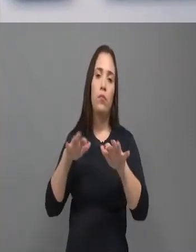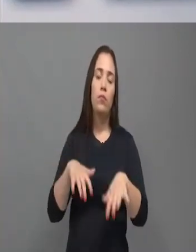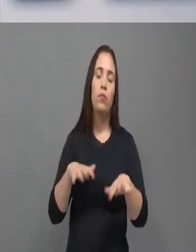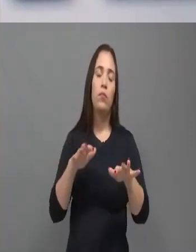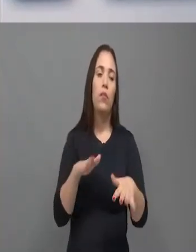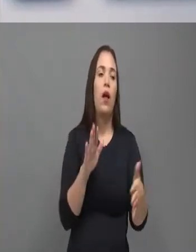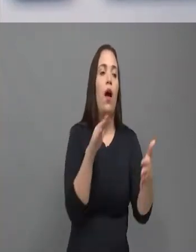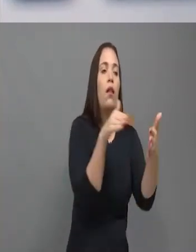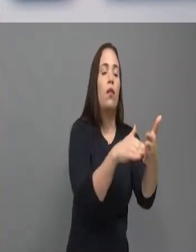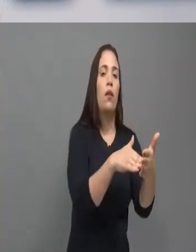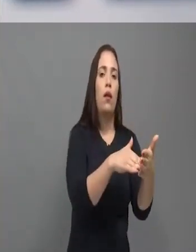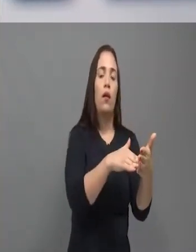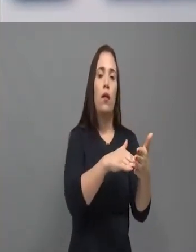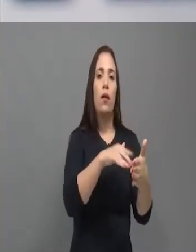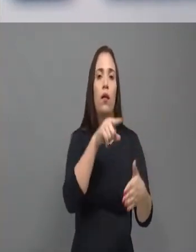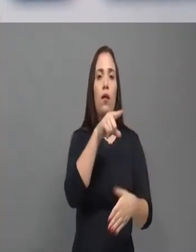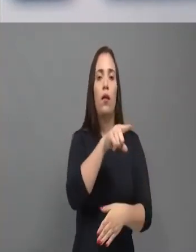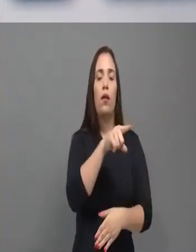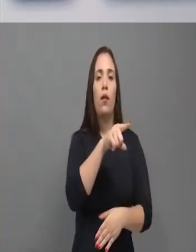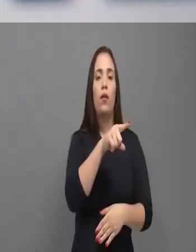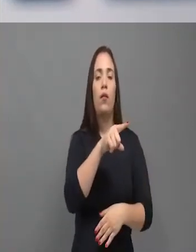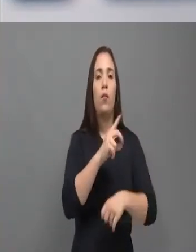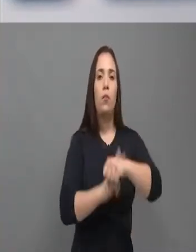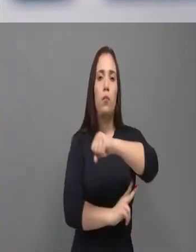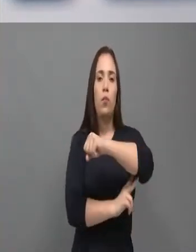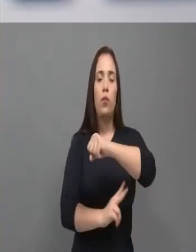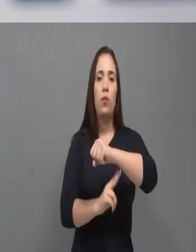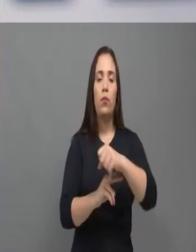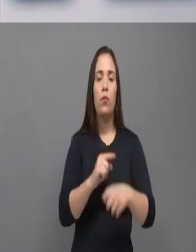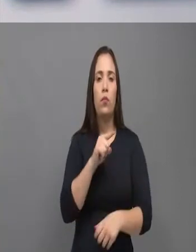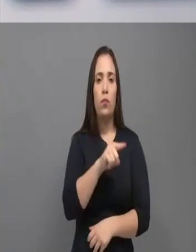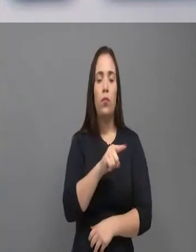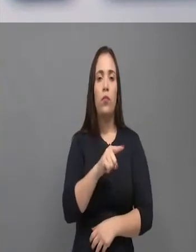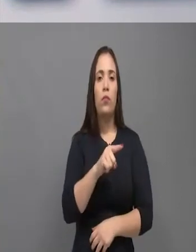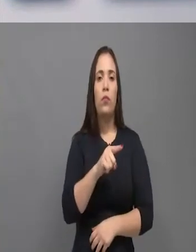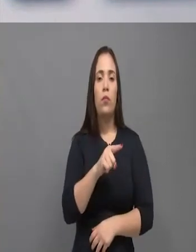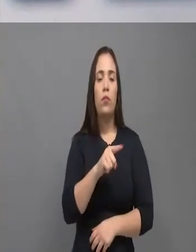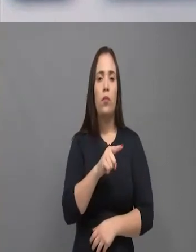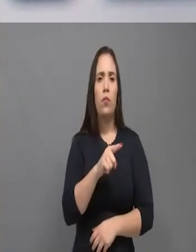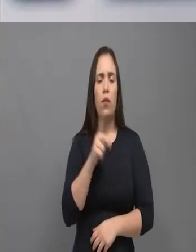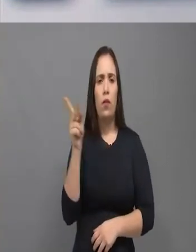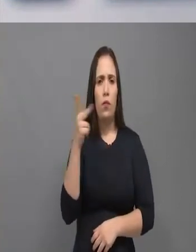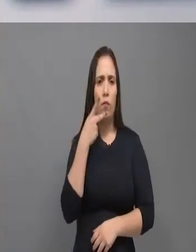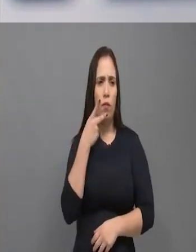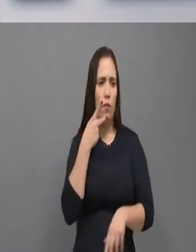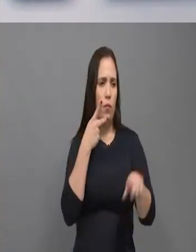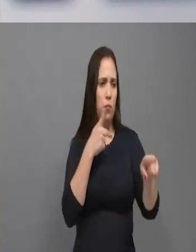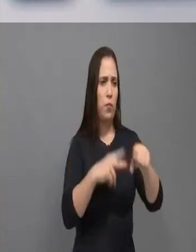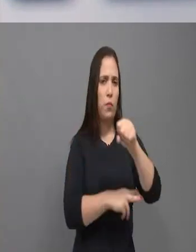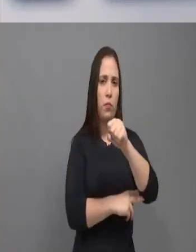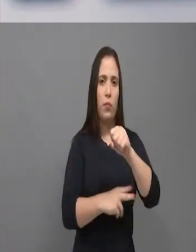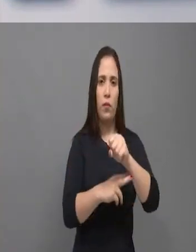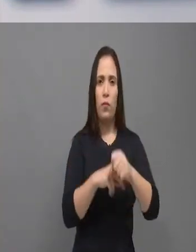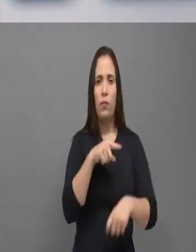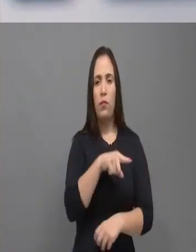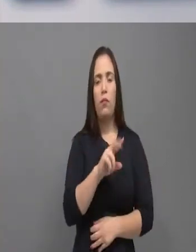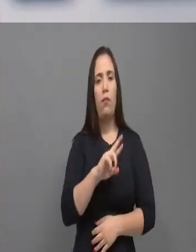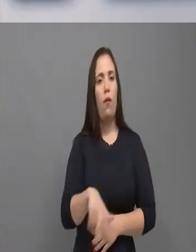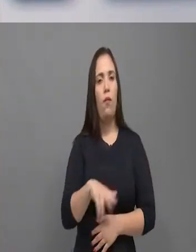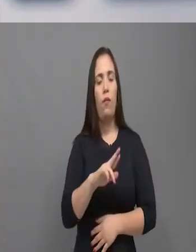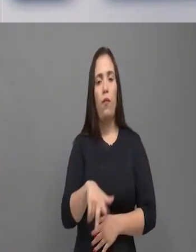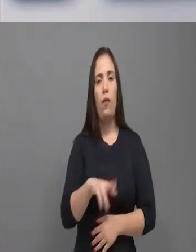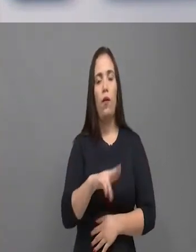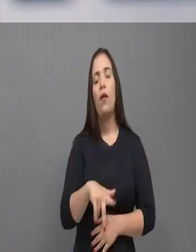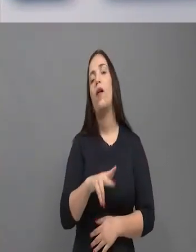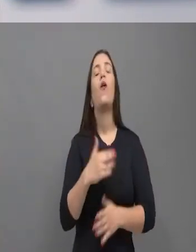Aí começamos a fazer a caminhada lá do santuário. E aí eu tive a oportunidade, quando o presidente dessa